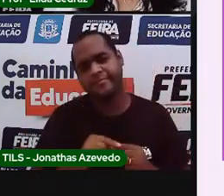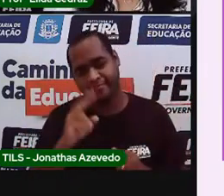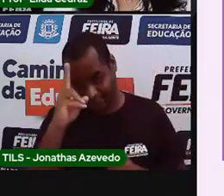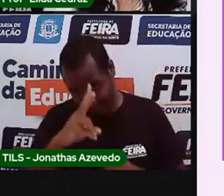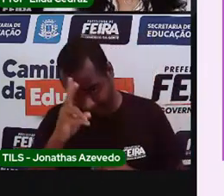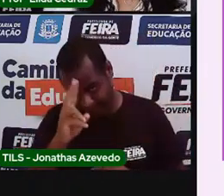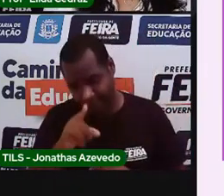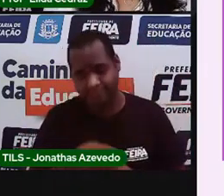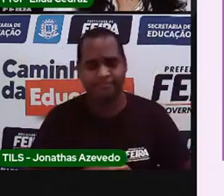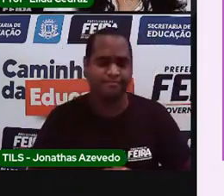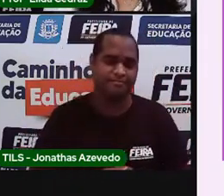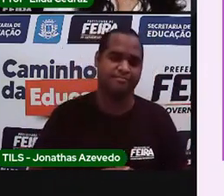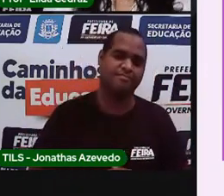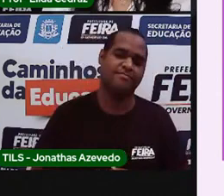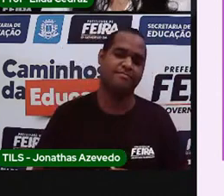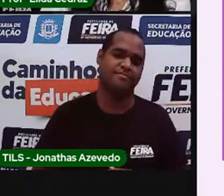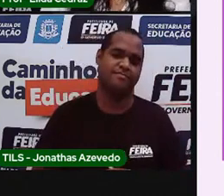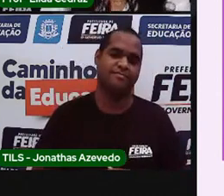lembra?